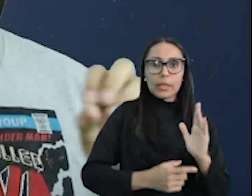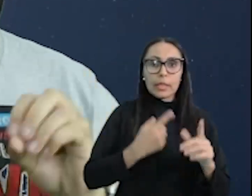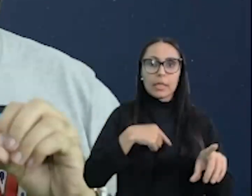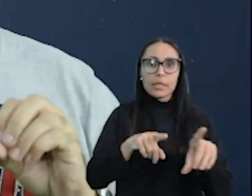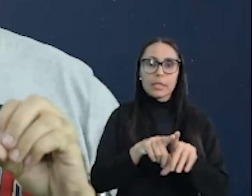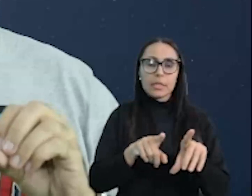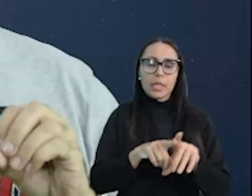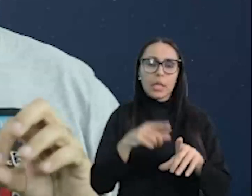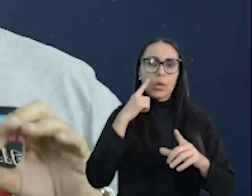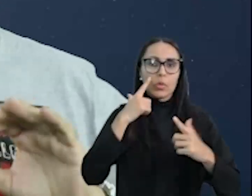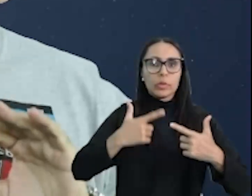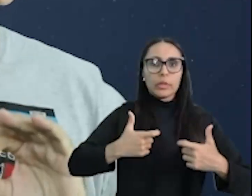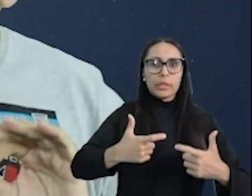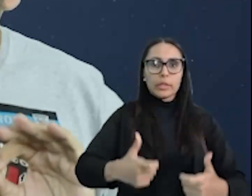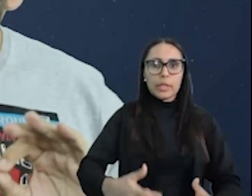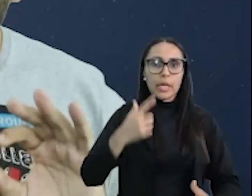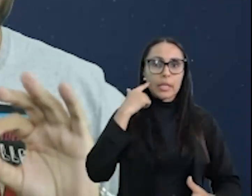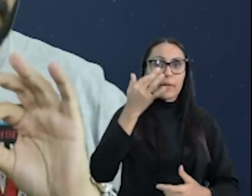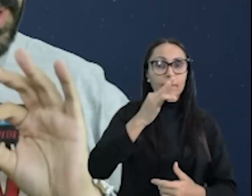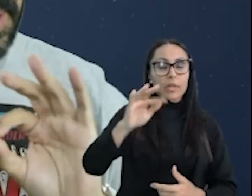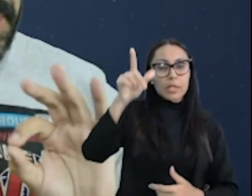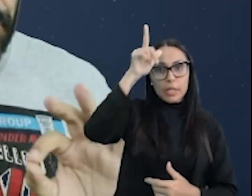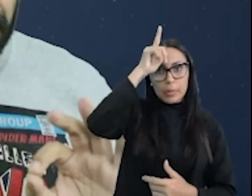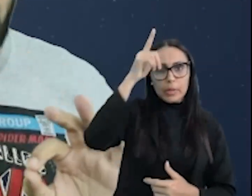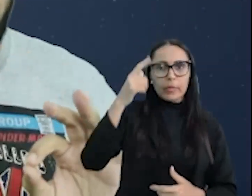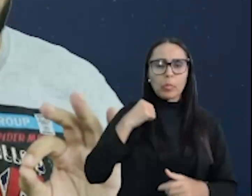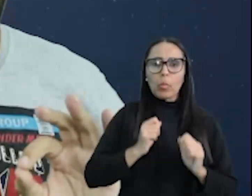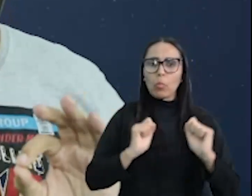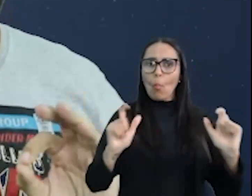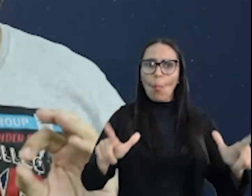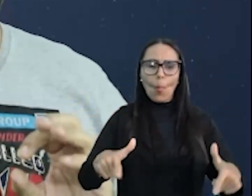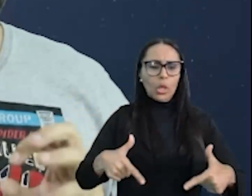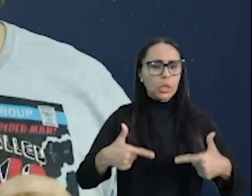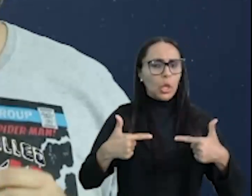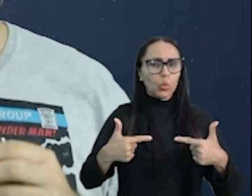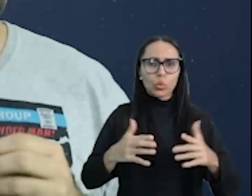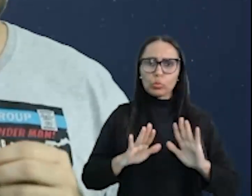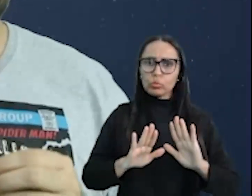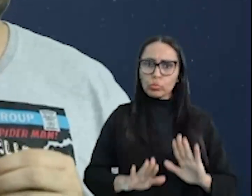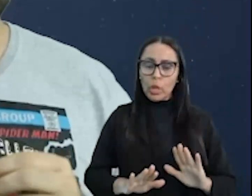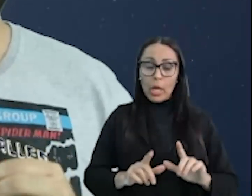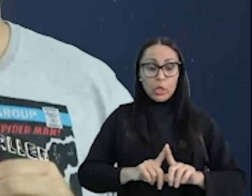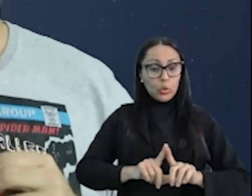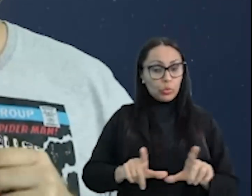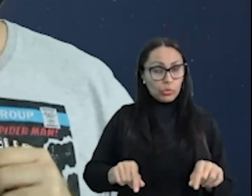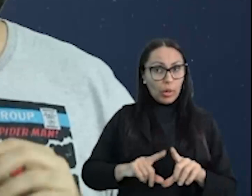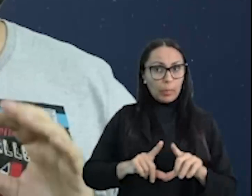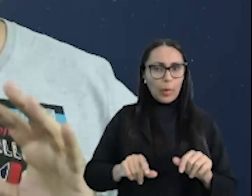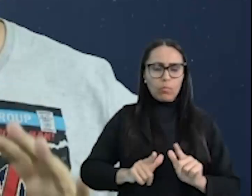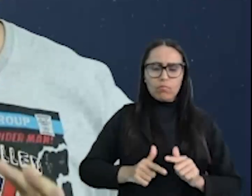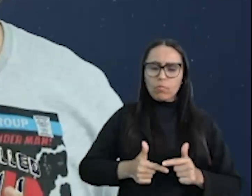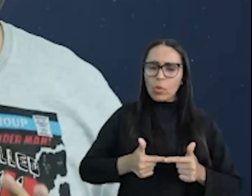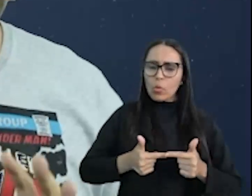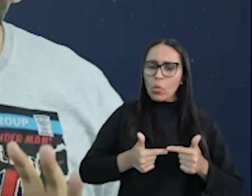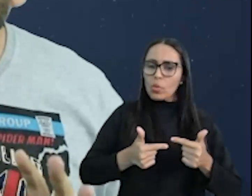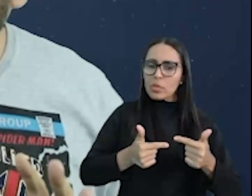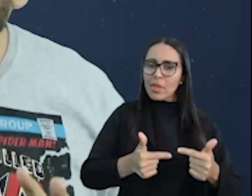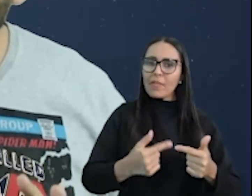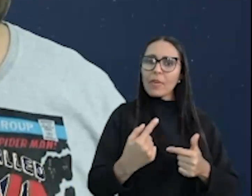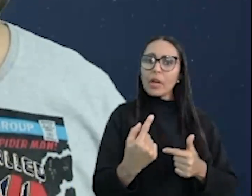Inglaterra à Alemanha, se manteu neutro a princípio. E o Japão lutava